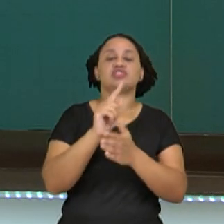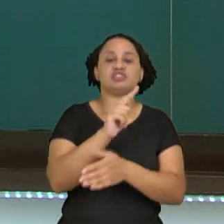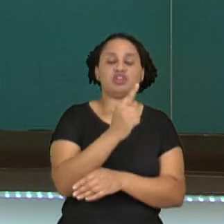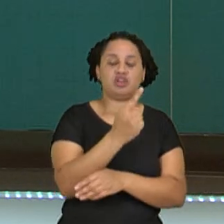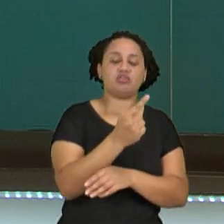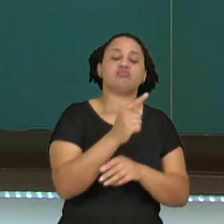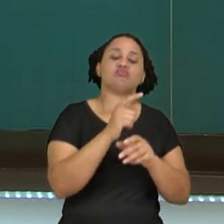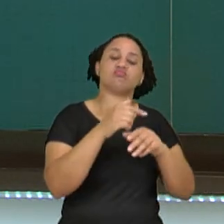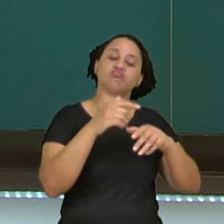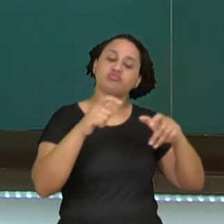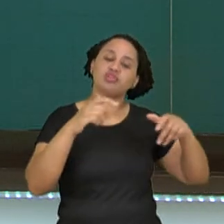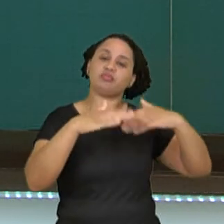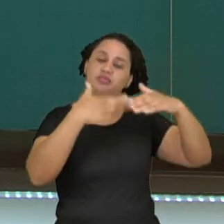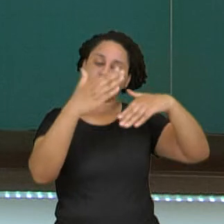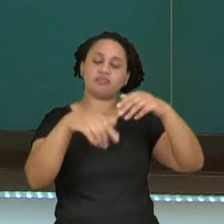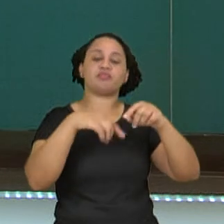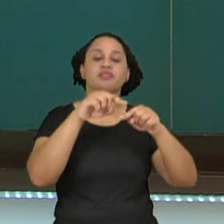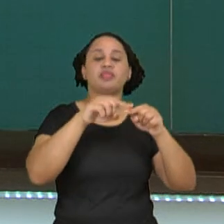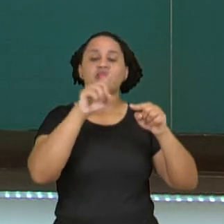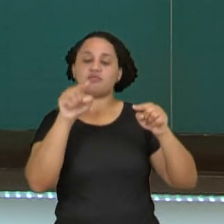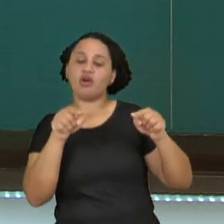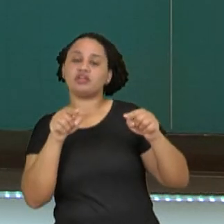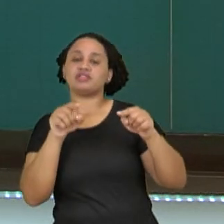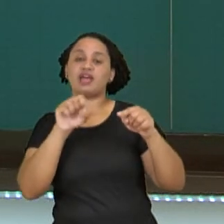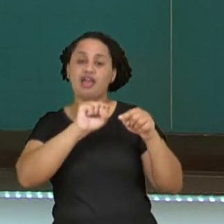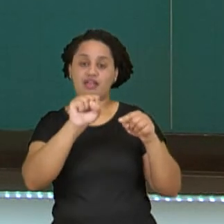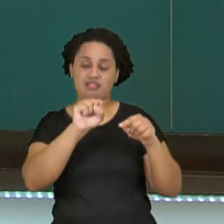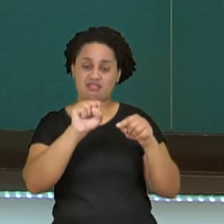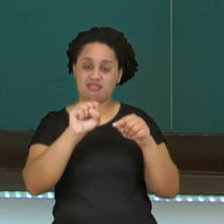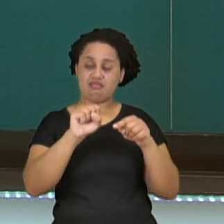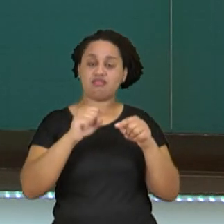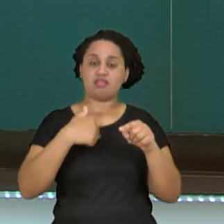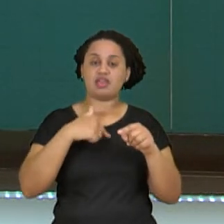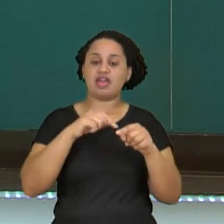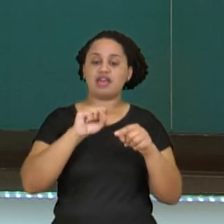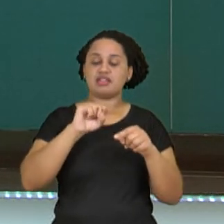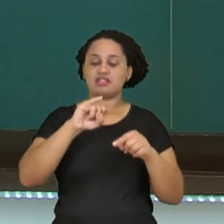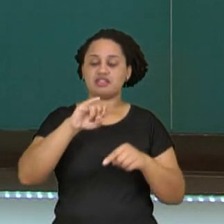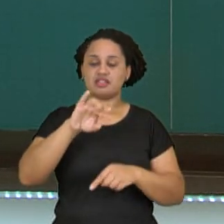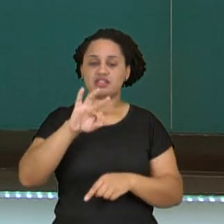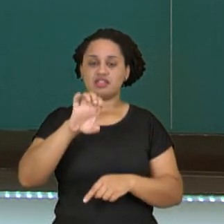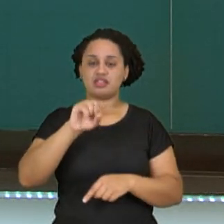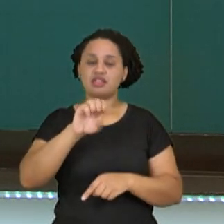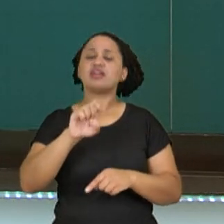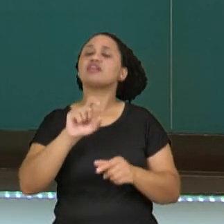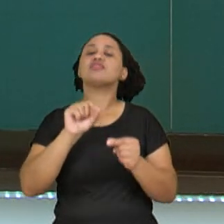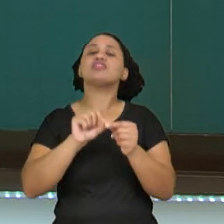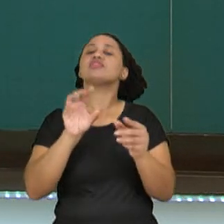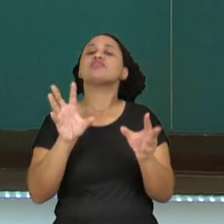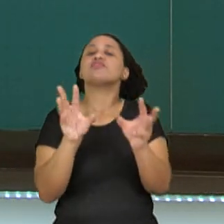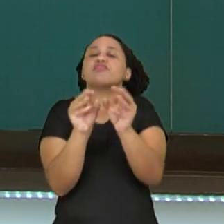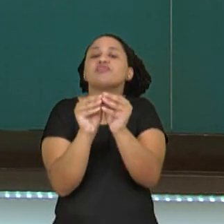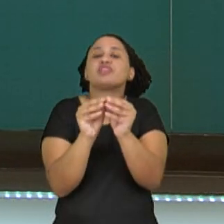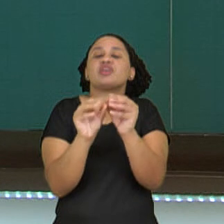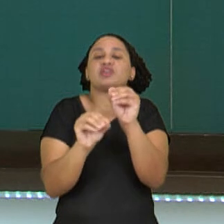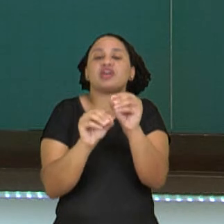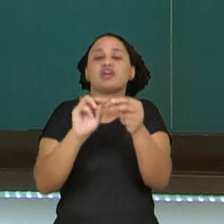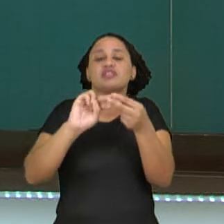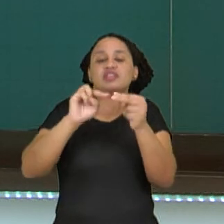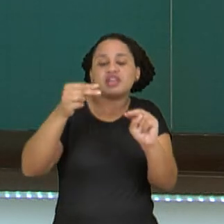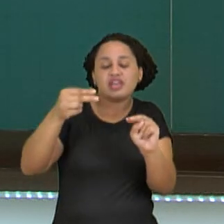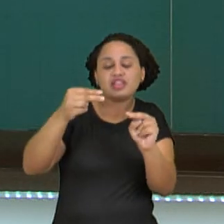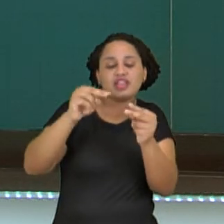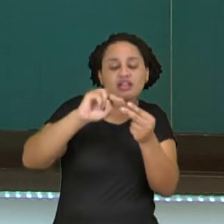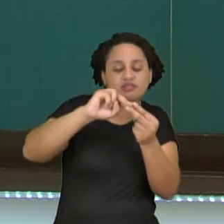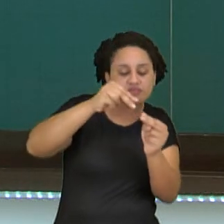crescendo. Depois, a gente vai para a fase S, que é a fase de síntese, que ela está sintetizando o quê? Está sintetizando o DNA. Ela está